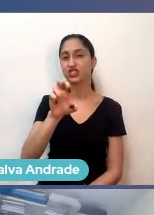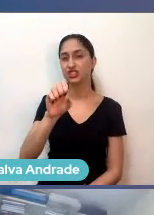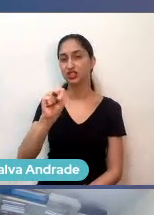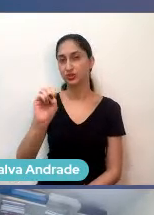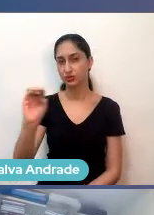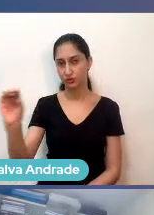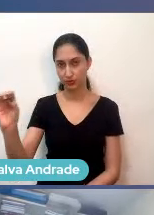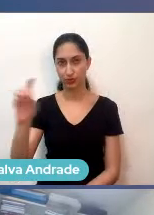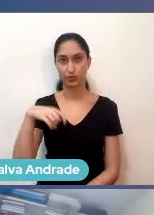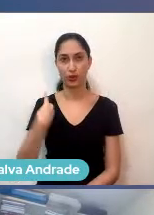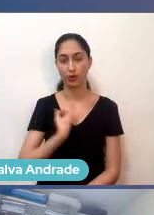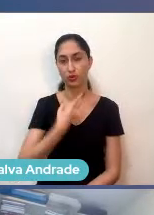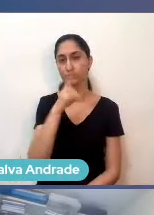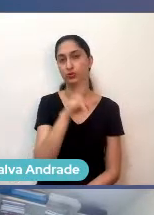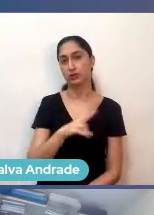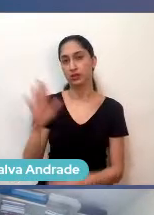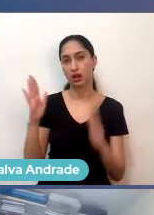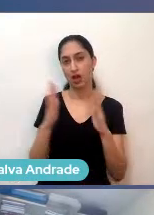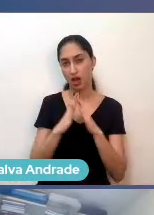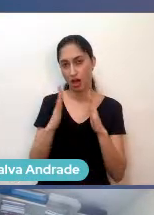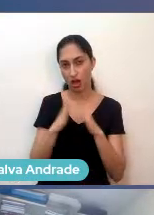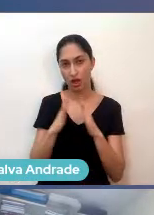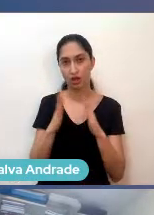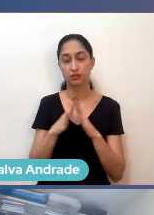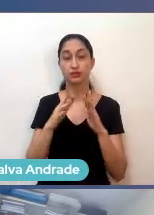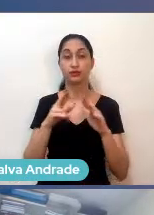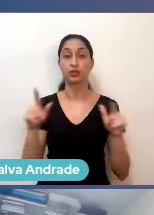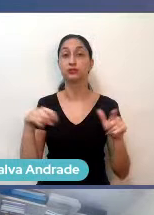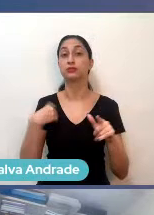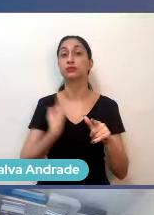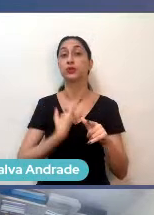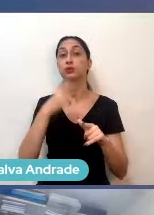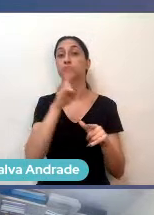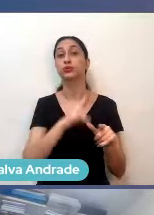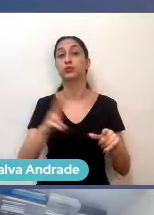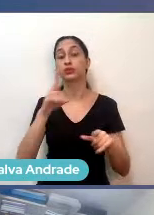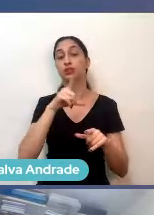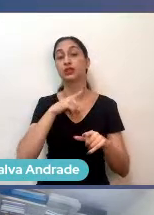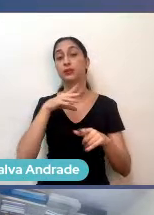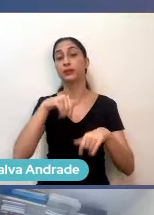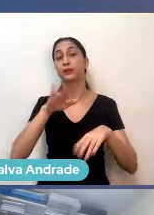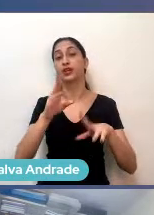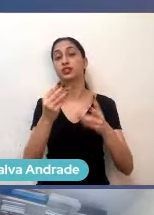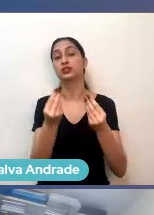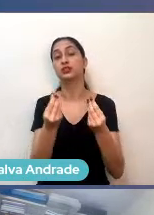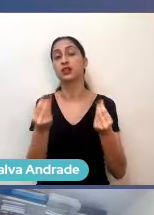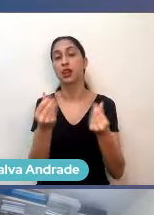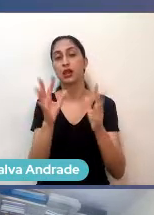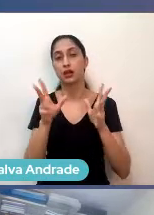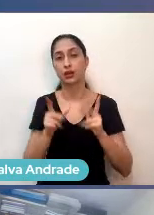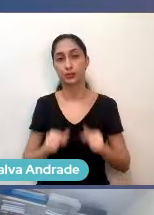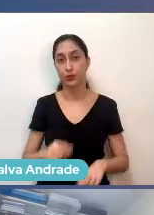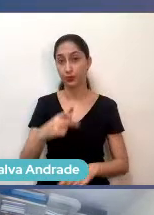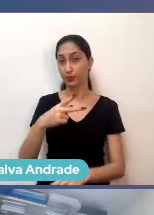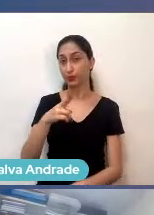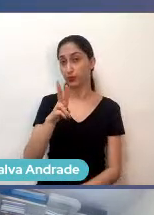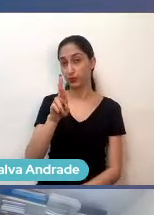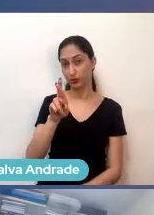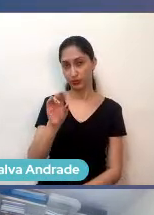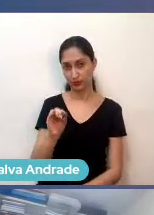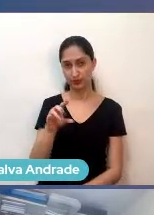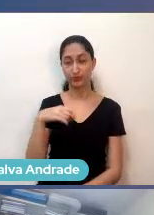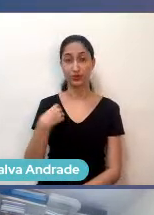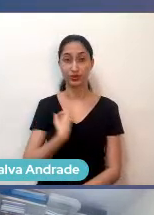acabamento das casas como um todo, de maior grau de pureza. Então, é uma qualidade de